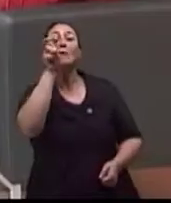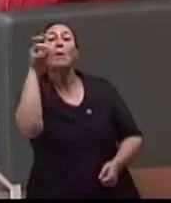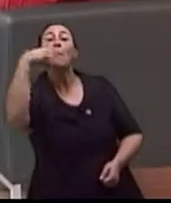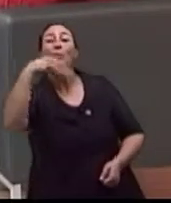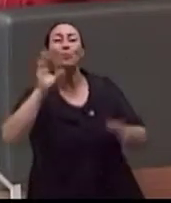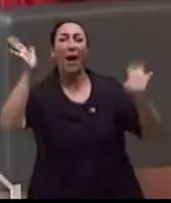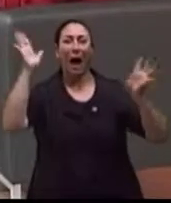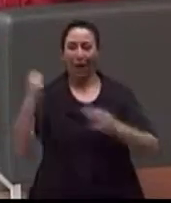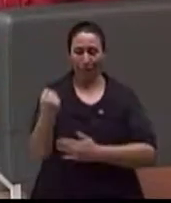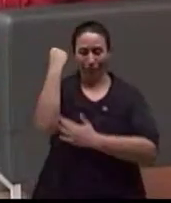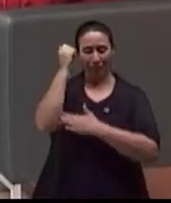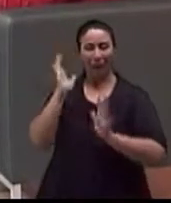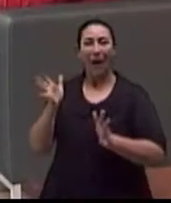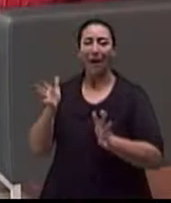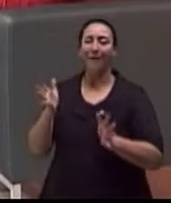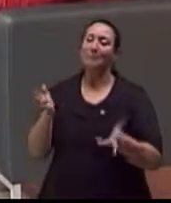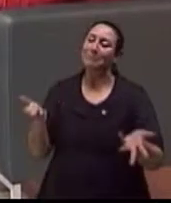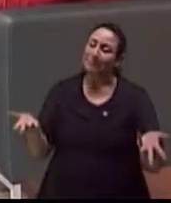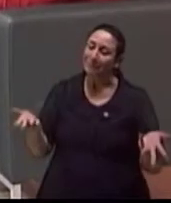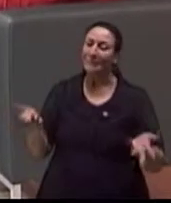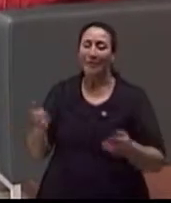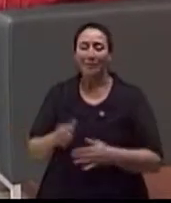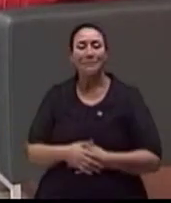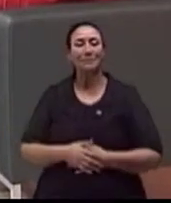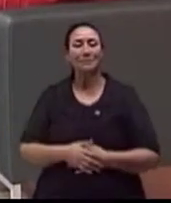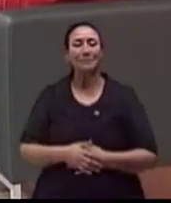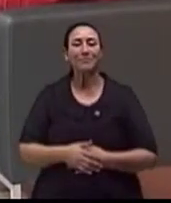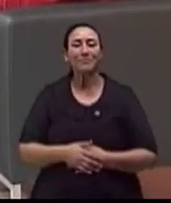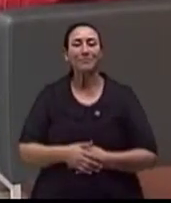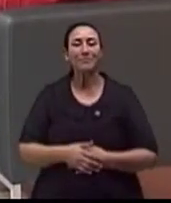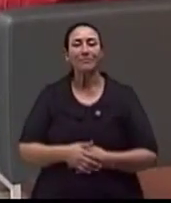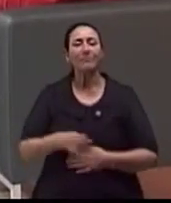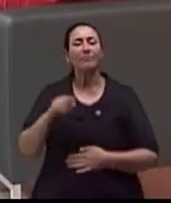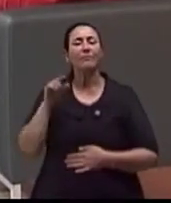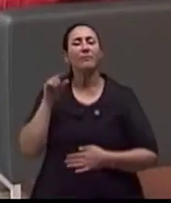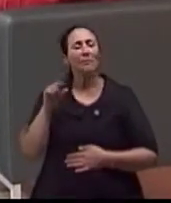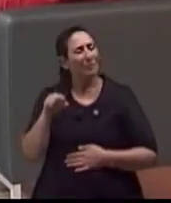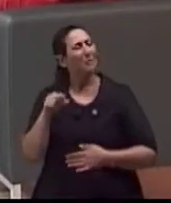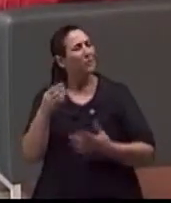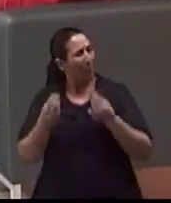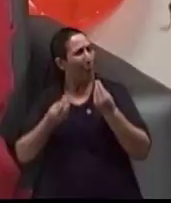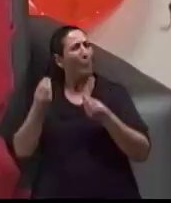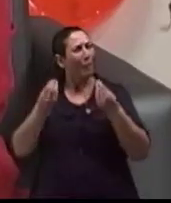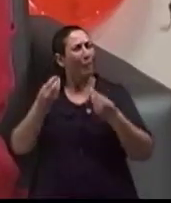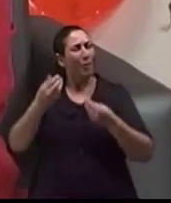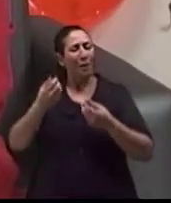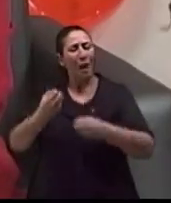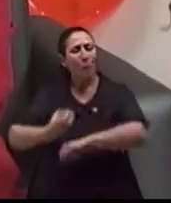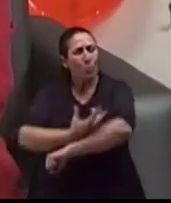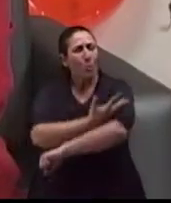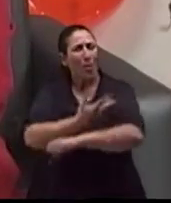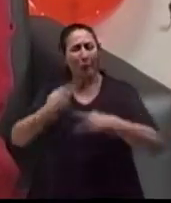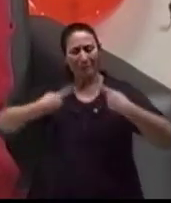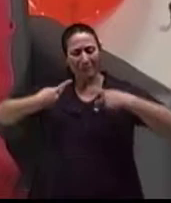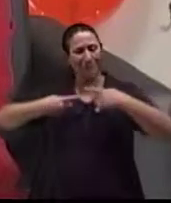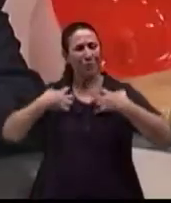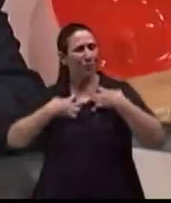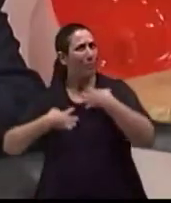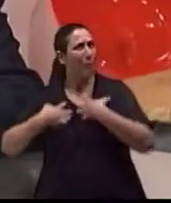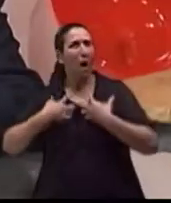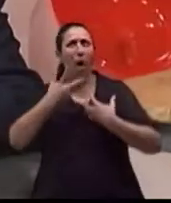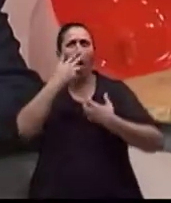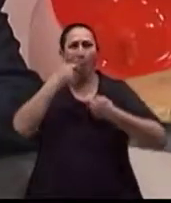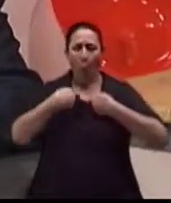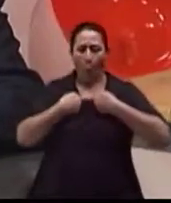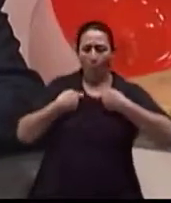foi atendido. Perfeito. É isso mesmo. Como a gente é governado pelo emocional mais do que a gente pensa, né? Muito, na